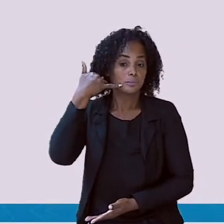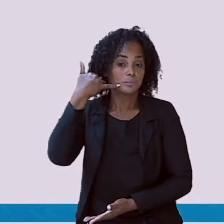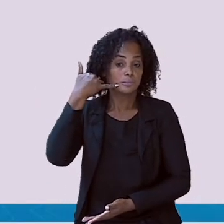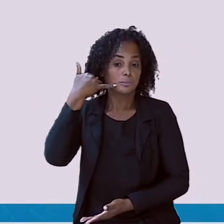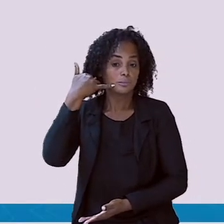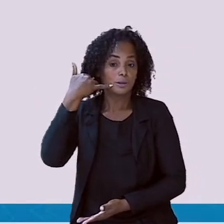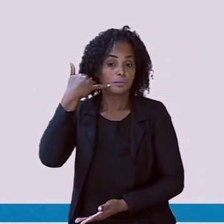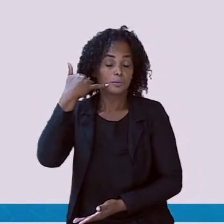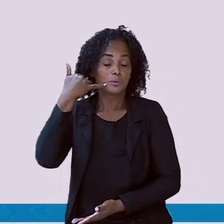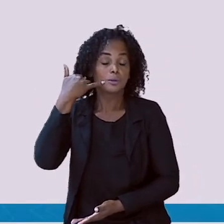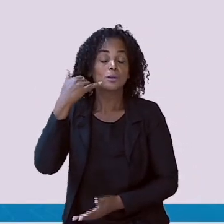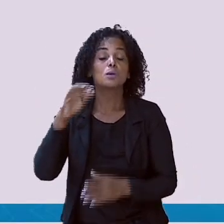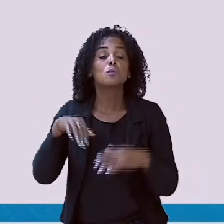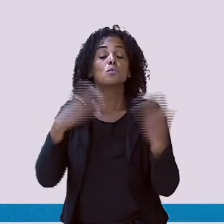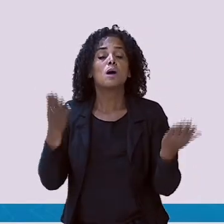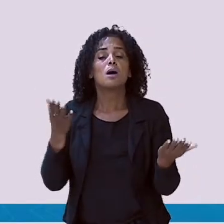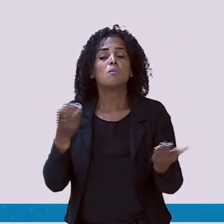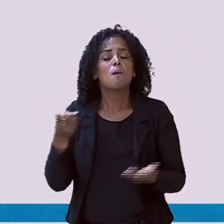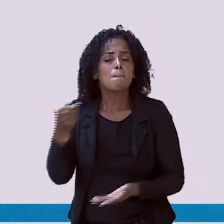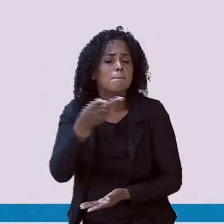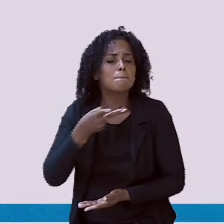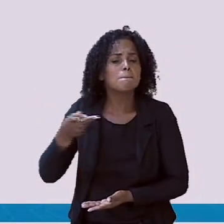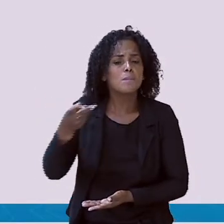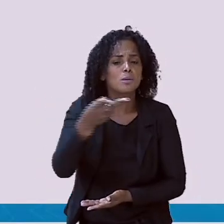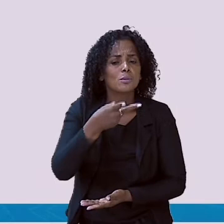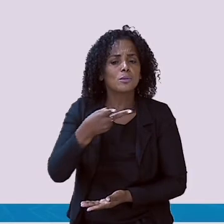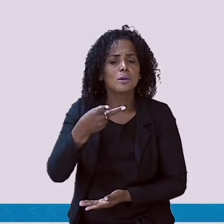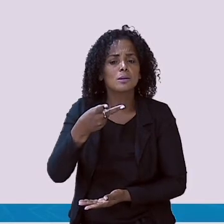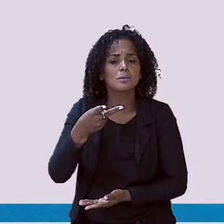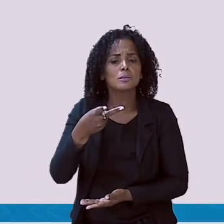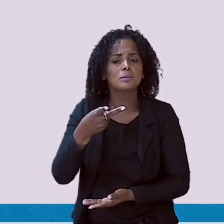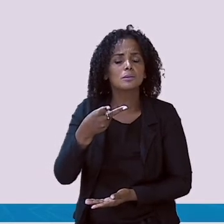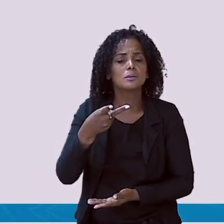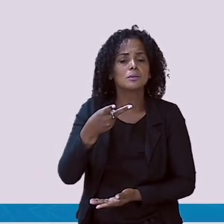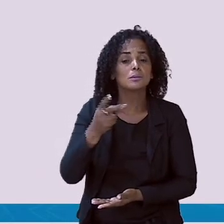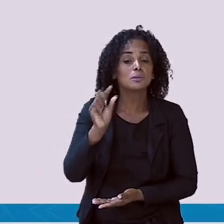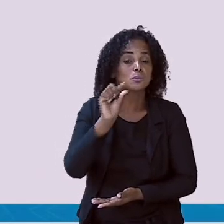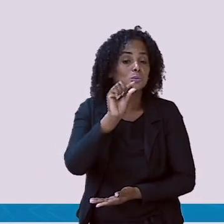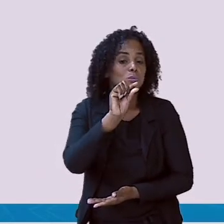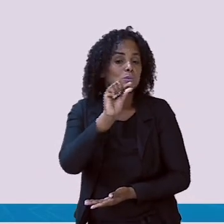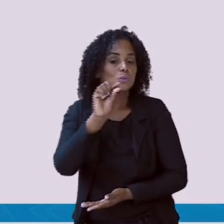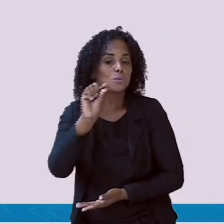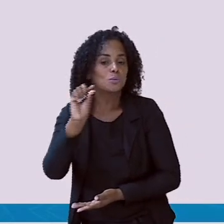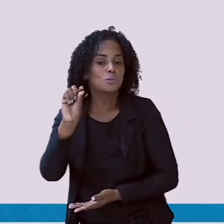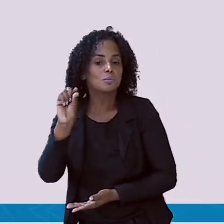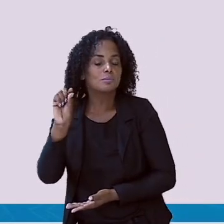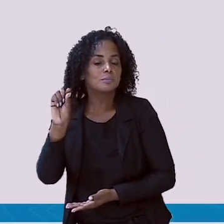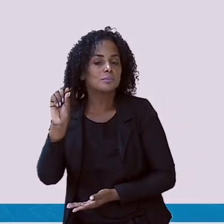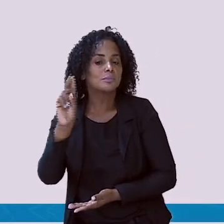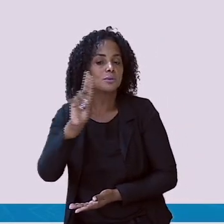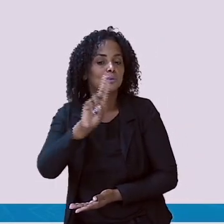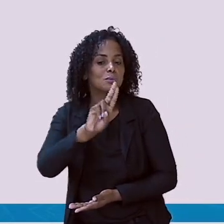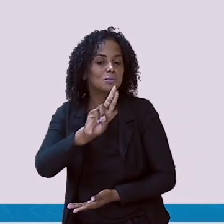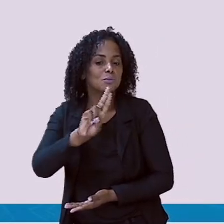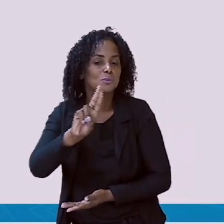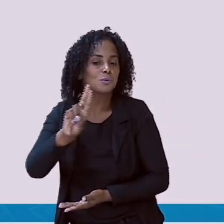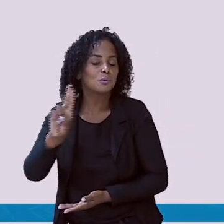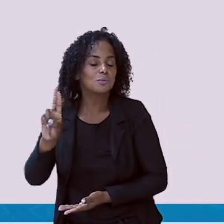Segunda sílaba. Letra L e a letra E. A sílaba Lé. Vamos procurar?